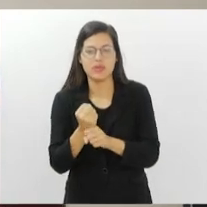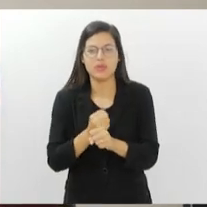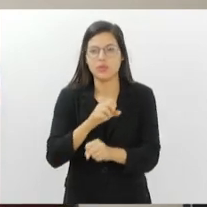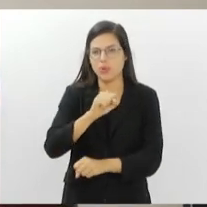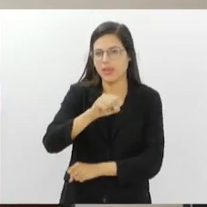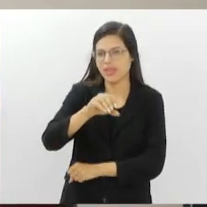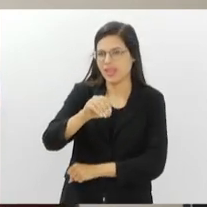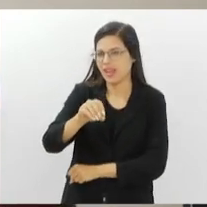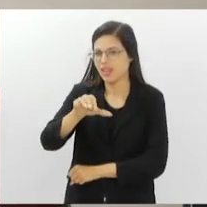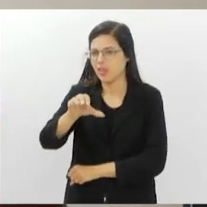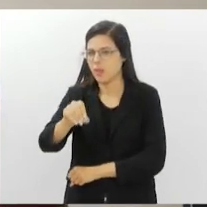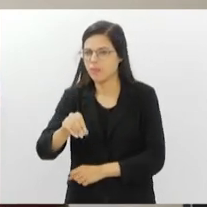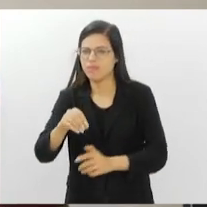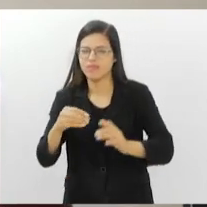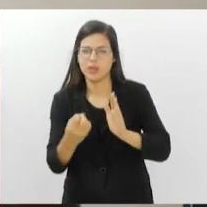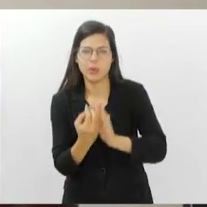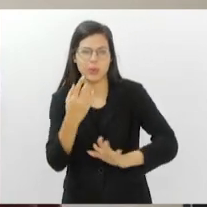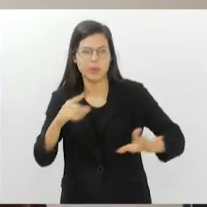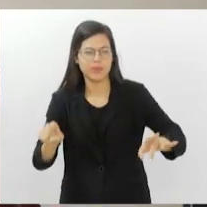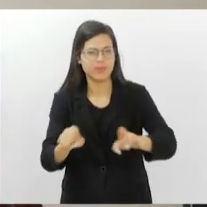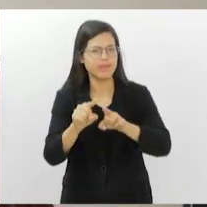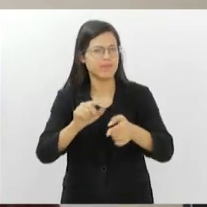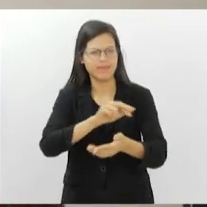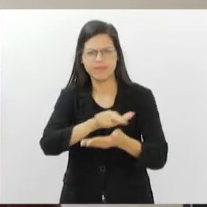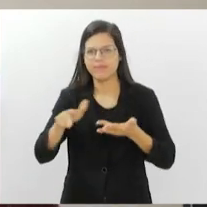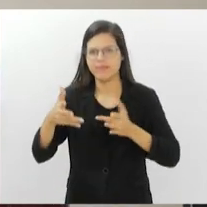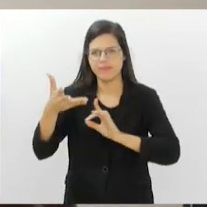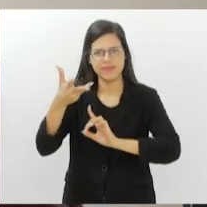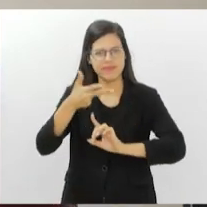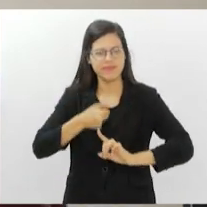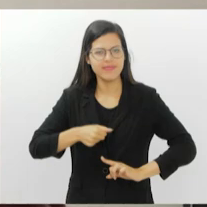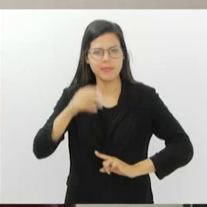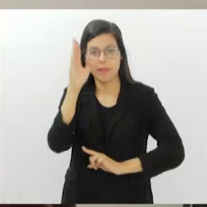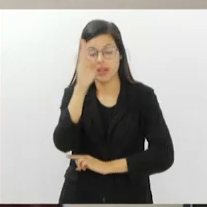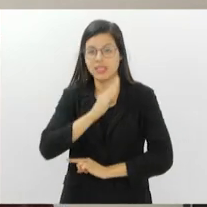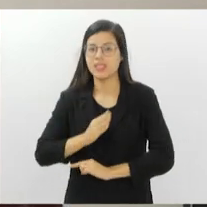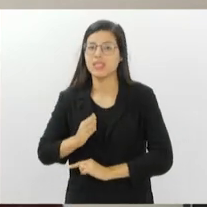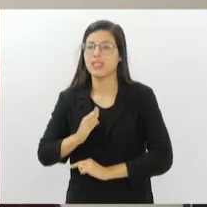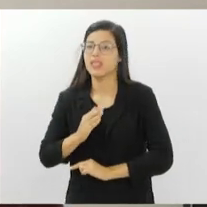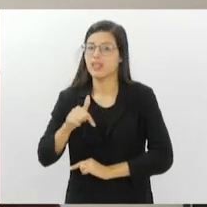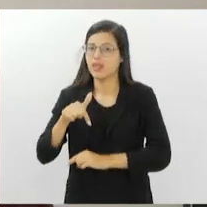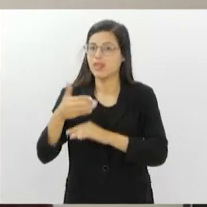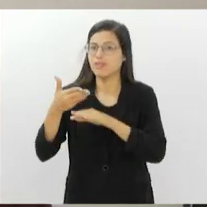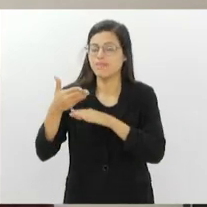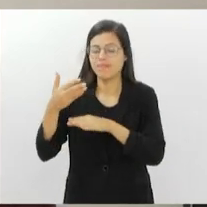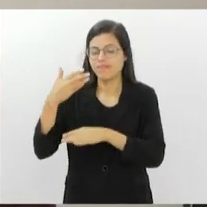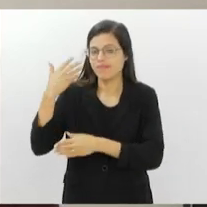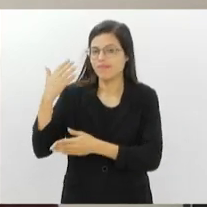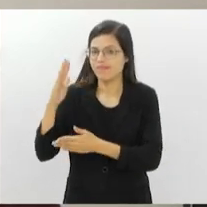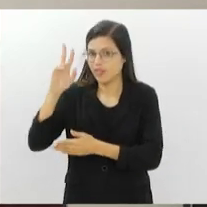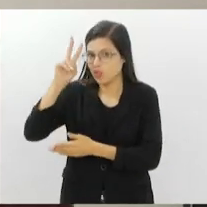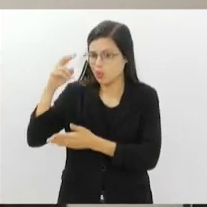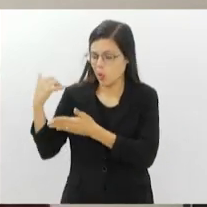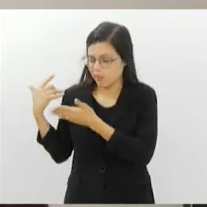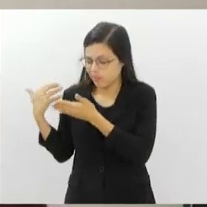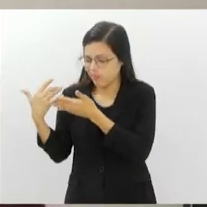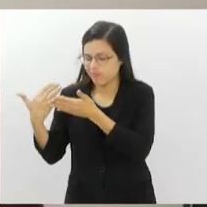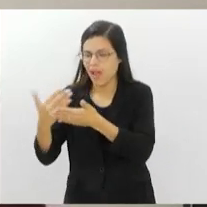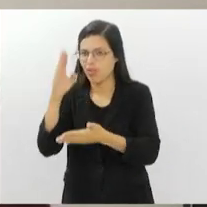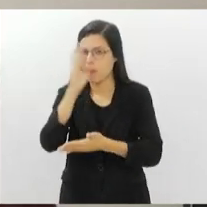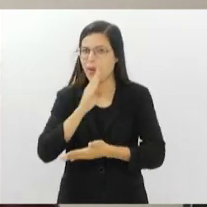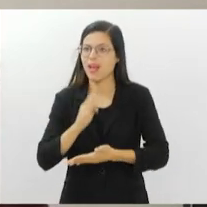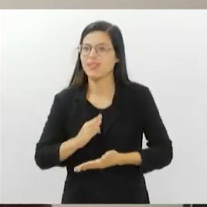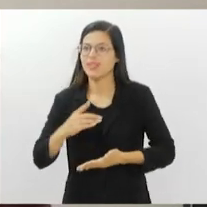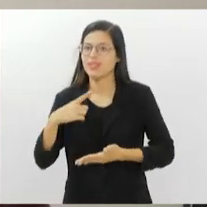fez música para diversos artistas brasileiros, ele fez parte da história do Brasil. Você ter um artista dessa envergadura dentro da